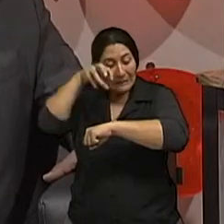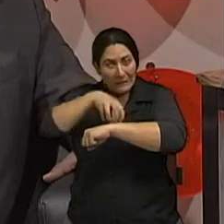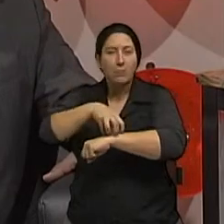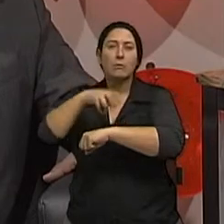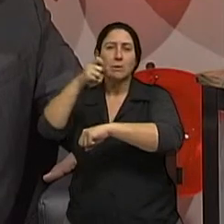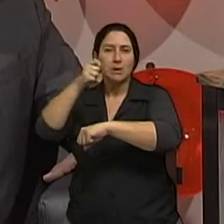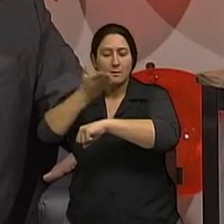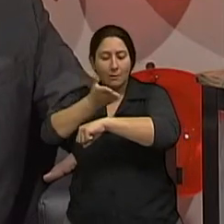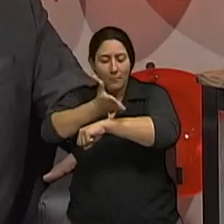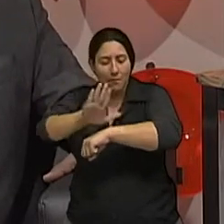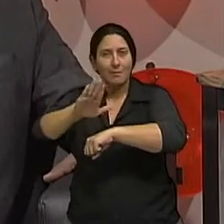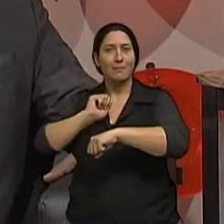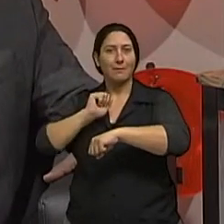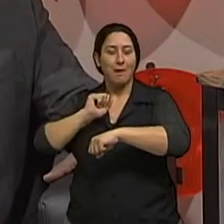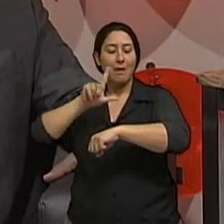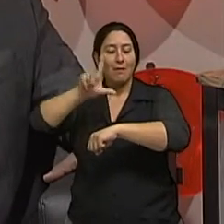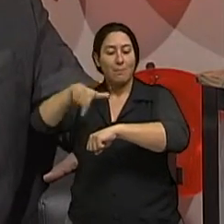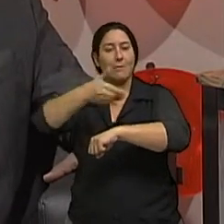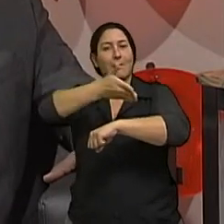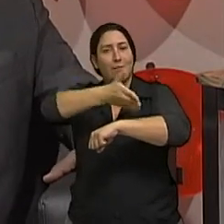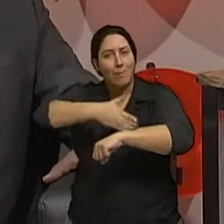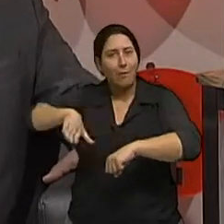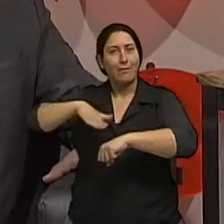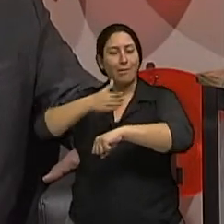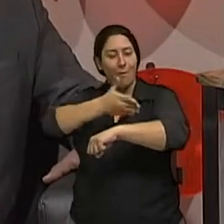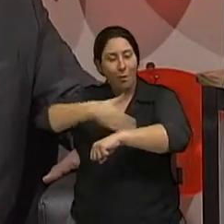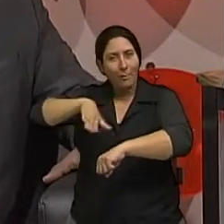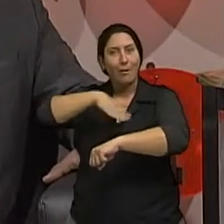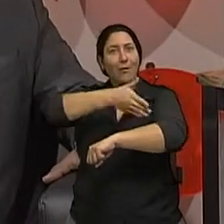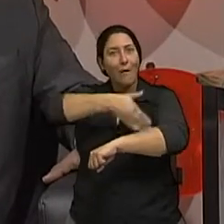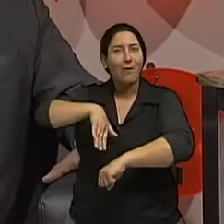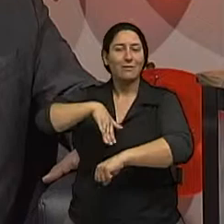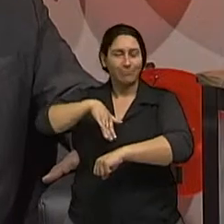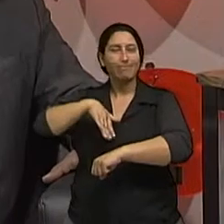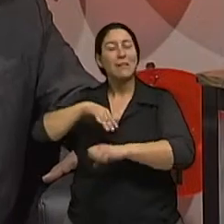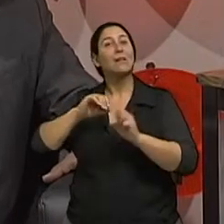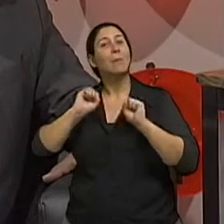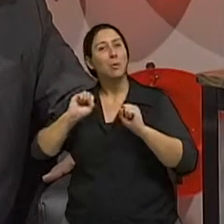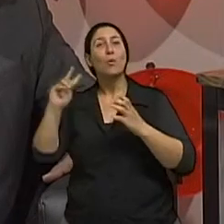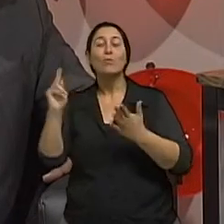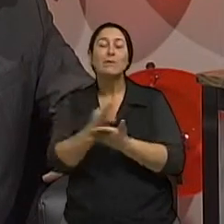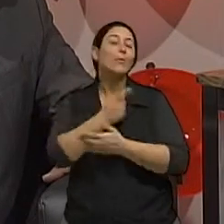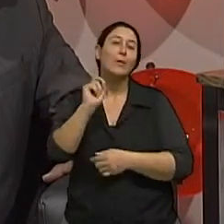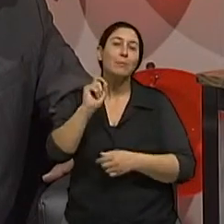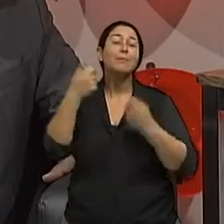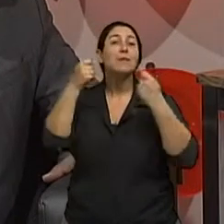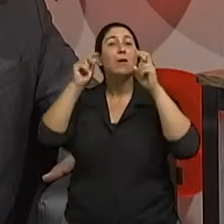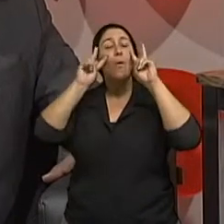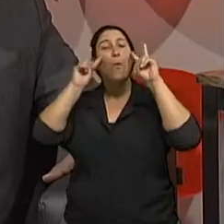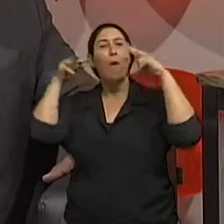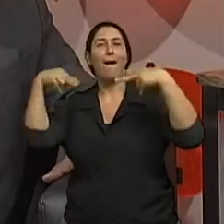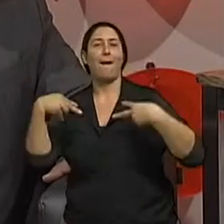ter essa capacidade de prevenção, a prevenção consistiria de se autoexaminar a pele,